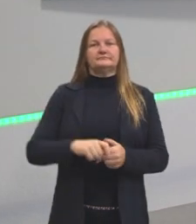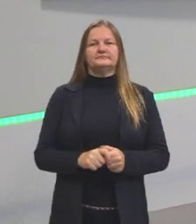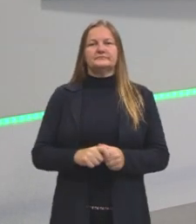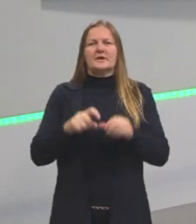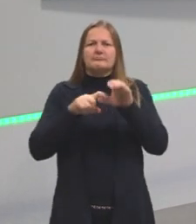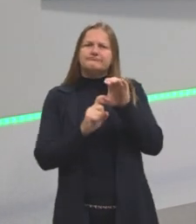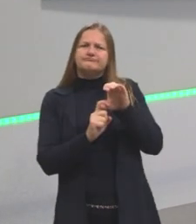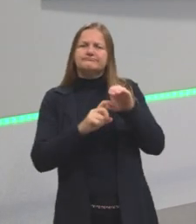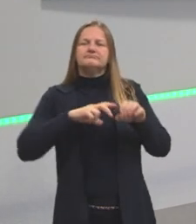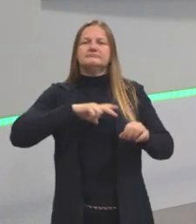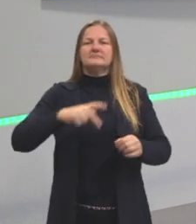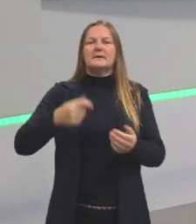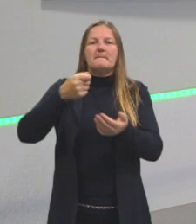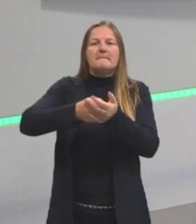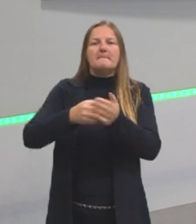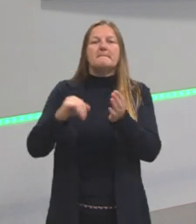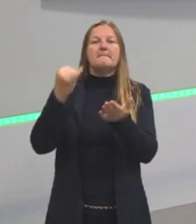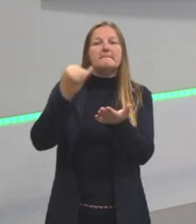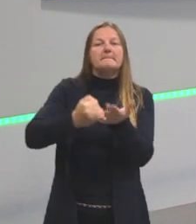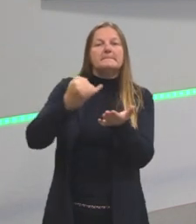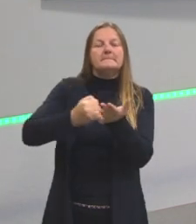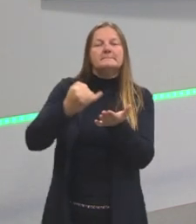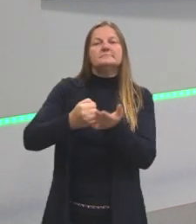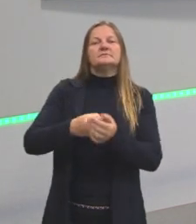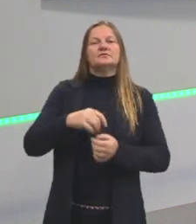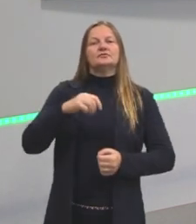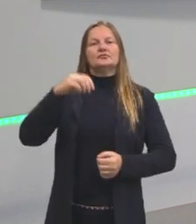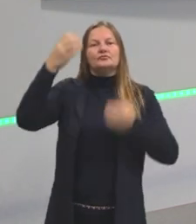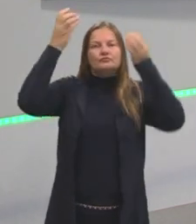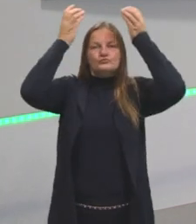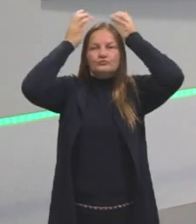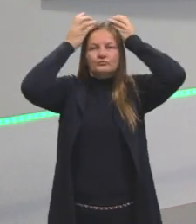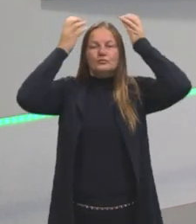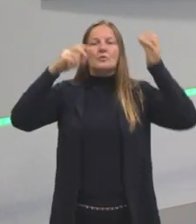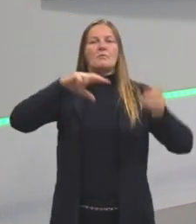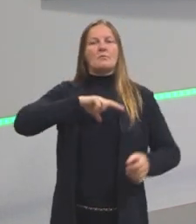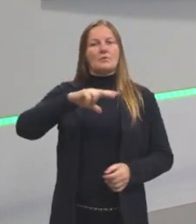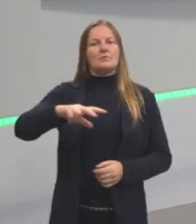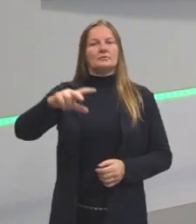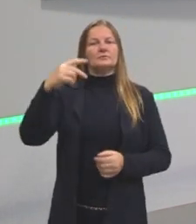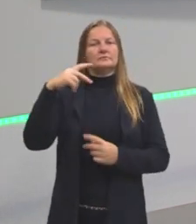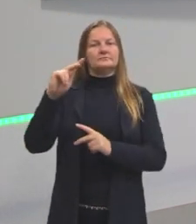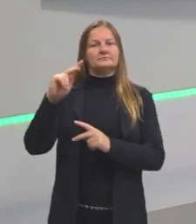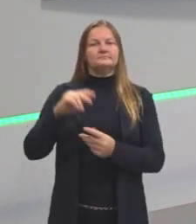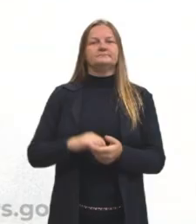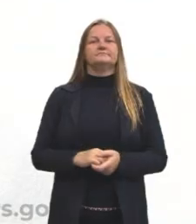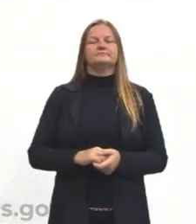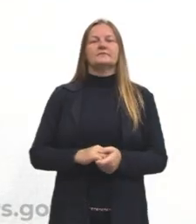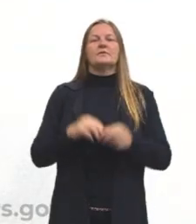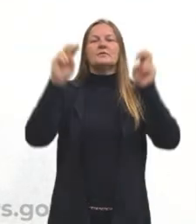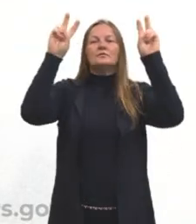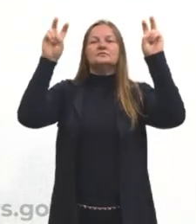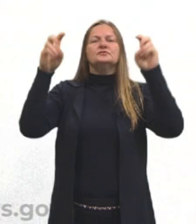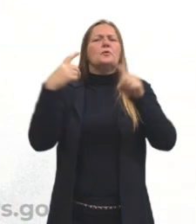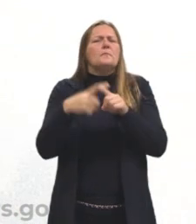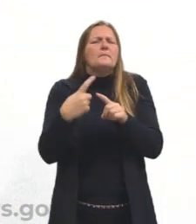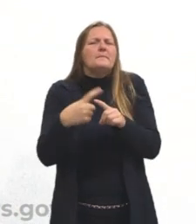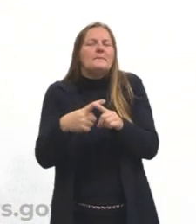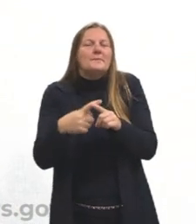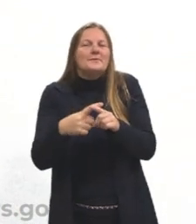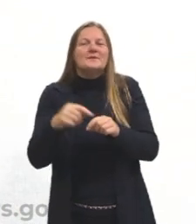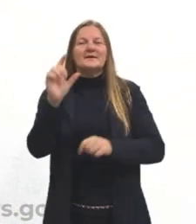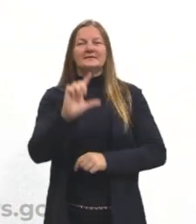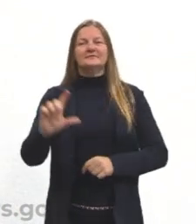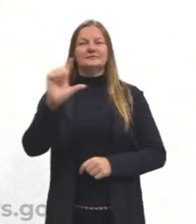que pagam impostos para a coroa portuguesa. O nome, o título da nossa aula é porque a